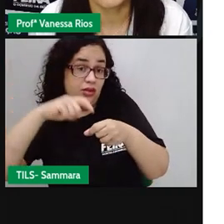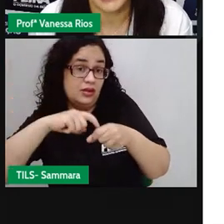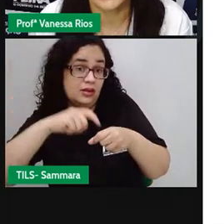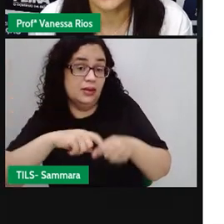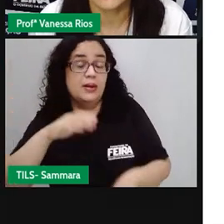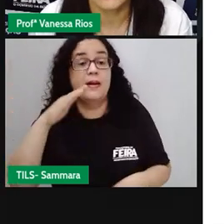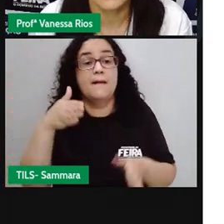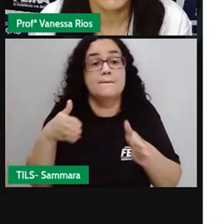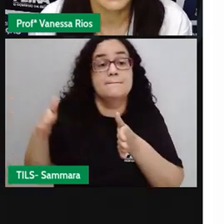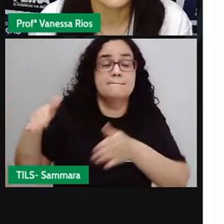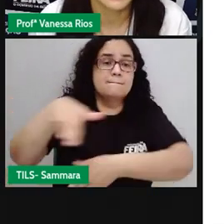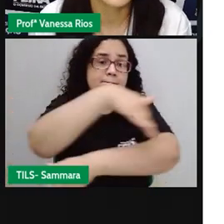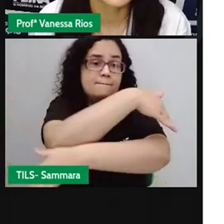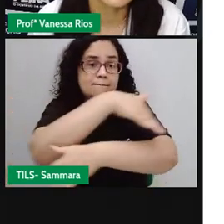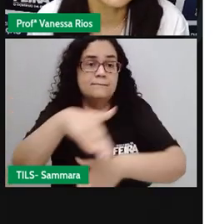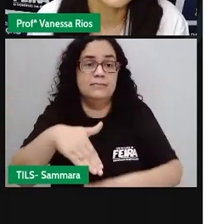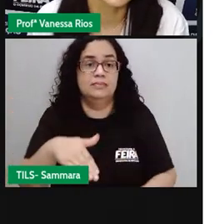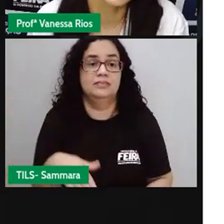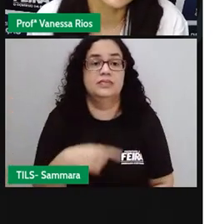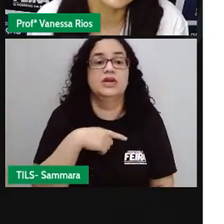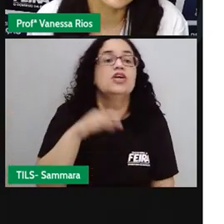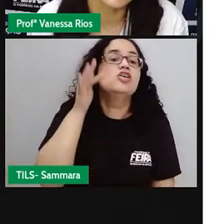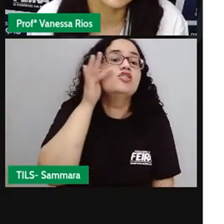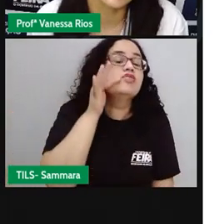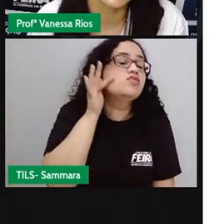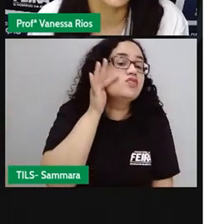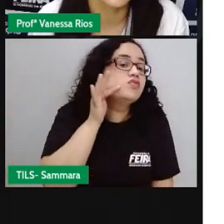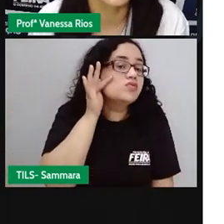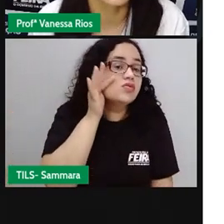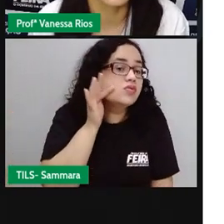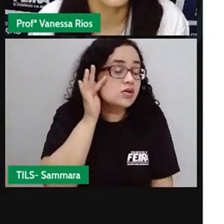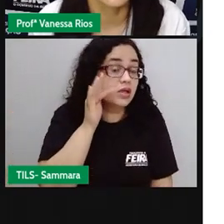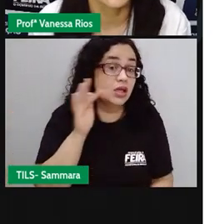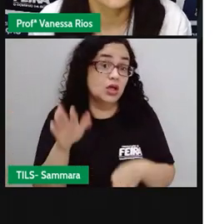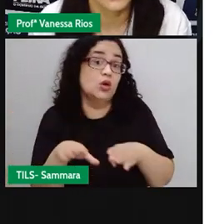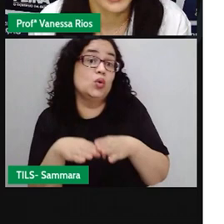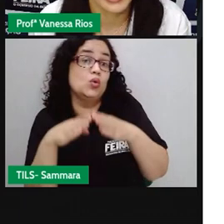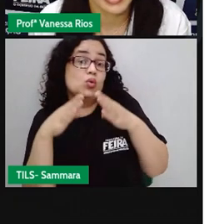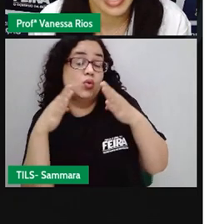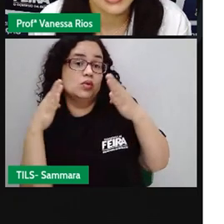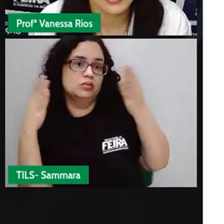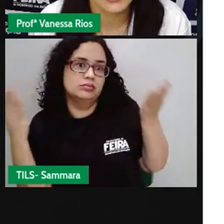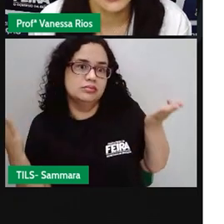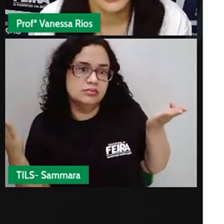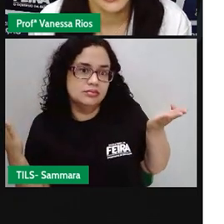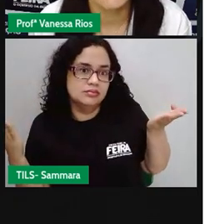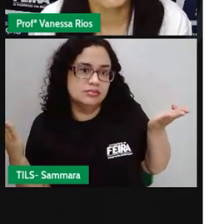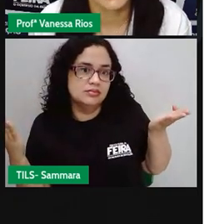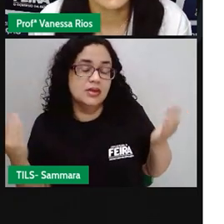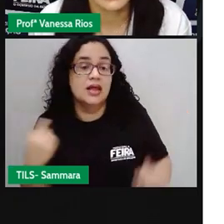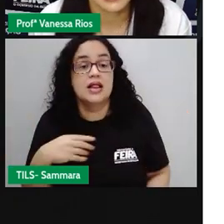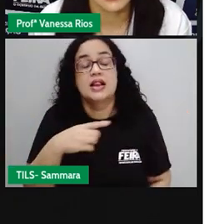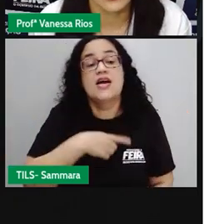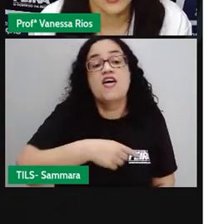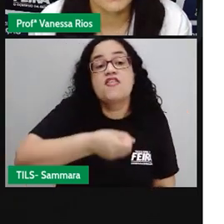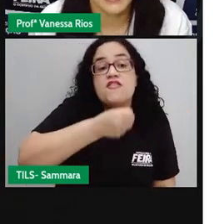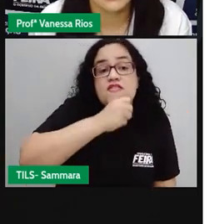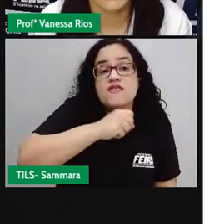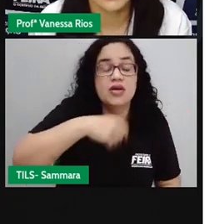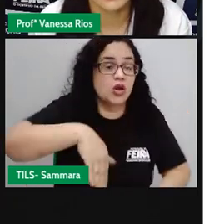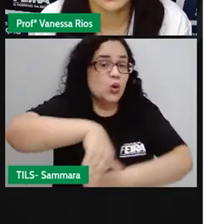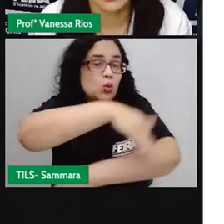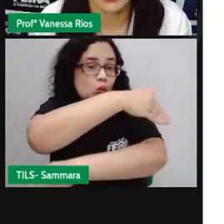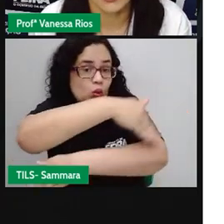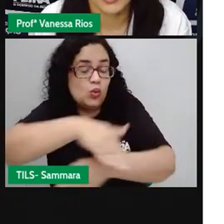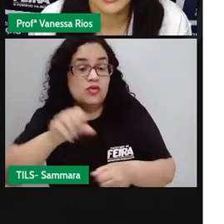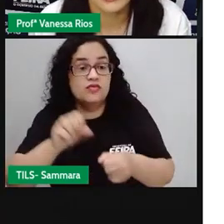pequeno pátio, para dar-lhe frutas. E quando, por acaso, a velha à rua,